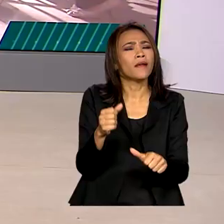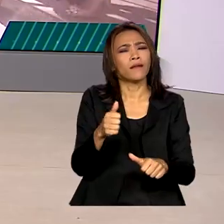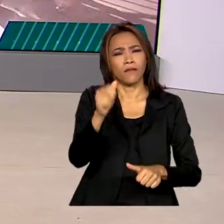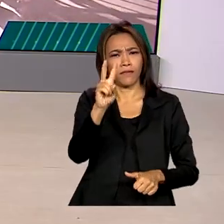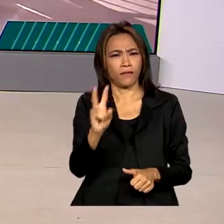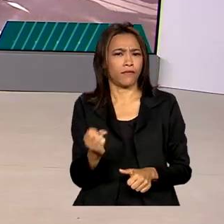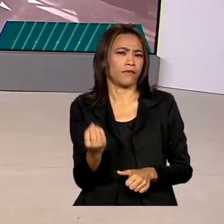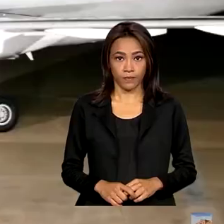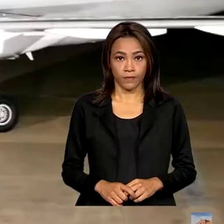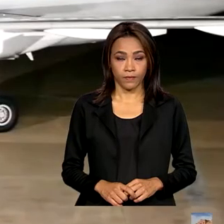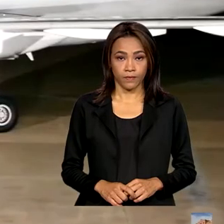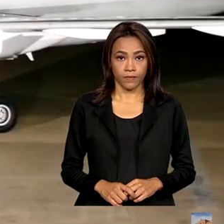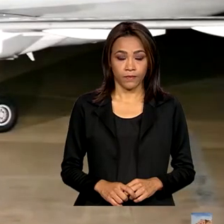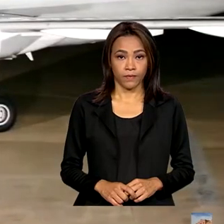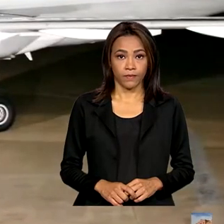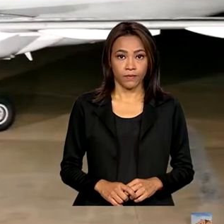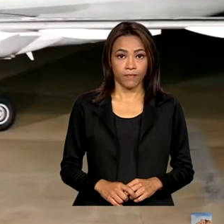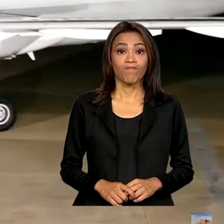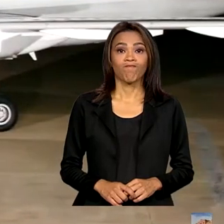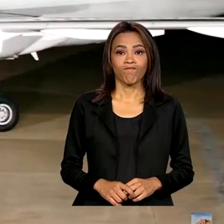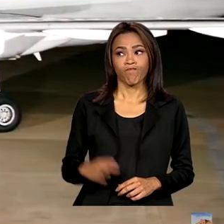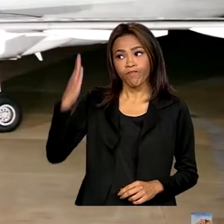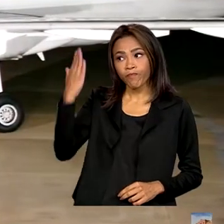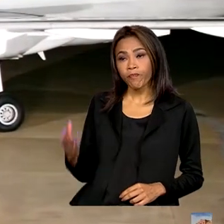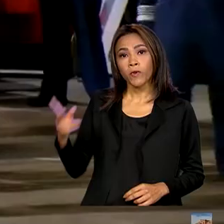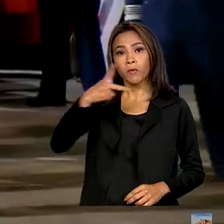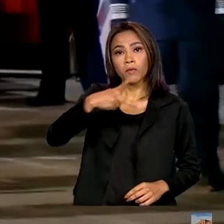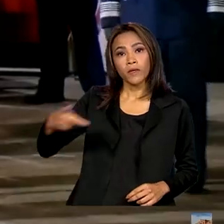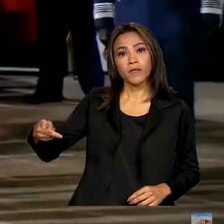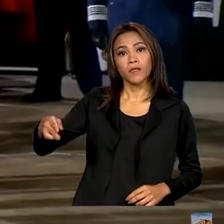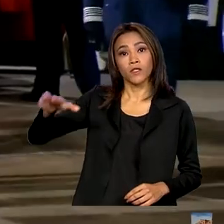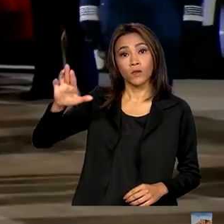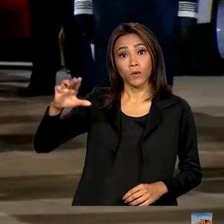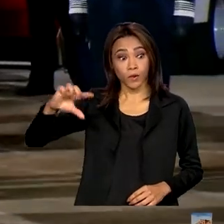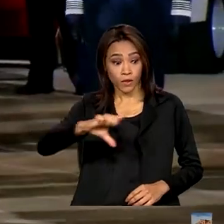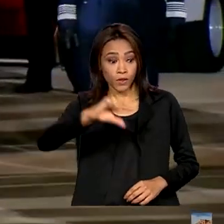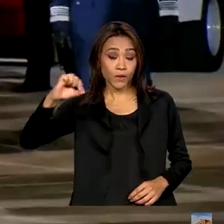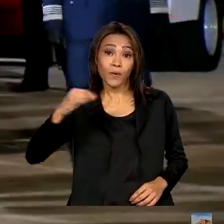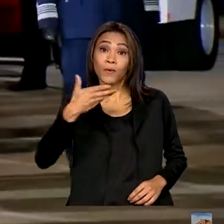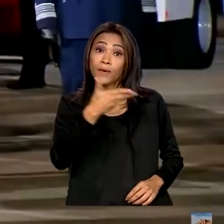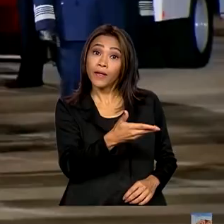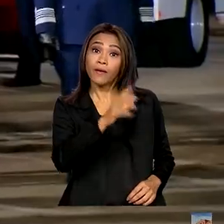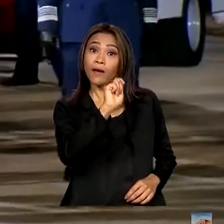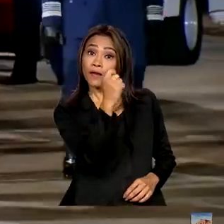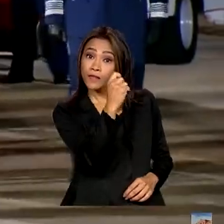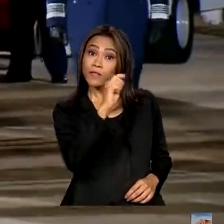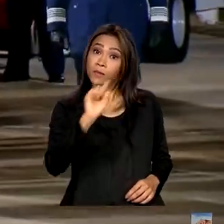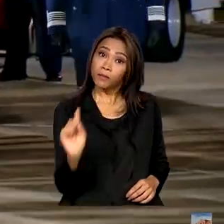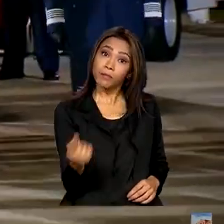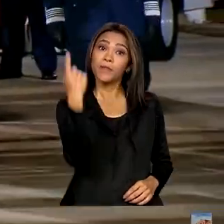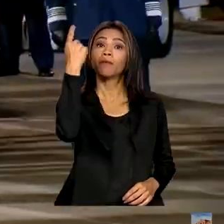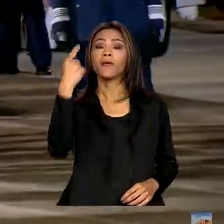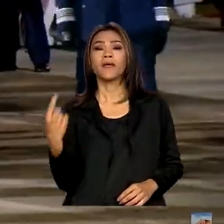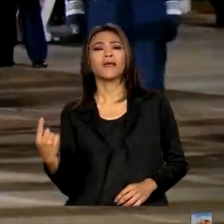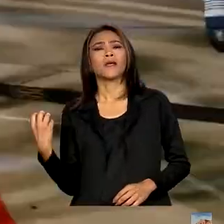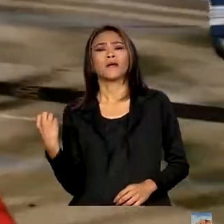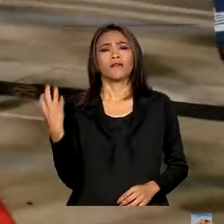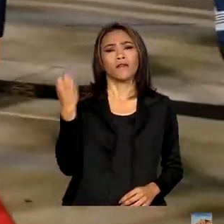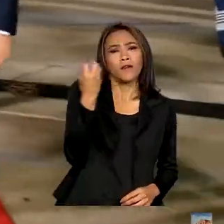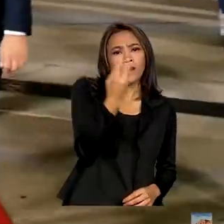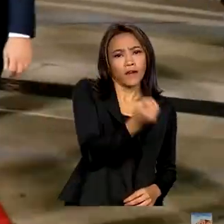assumiu o mandato. O presidente Lula escolheu a vizinha Argentina como o primeiro destino na agenda